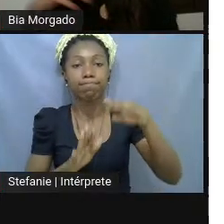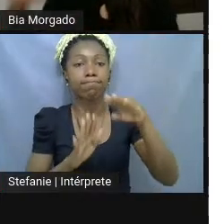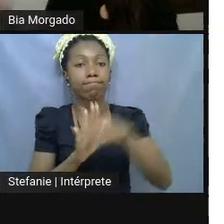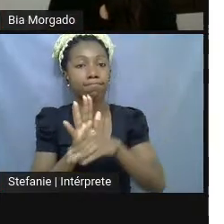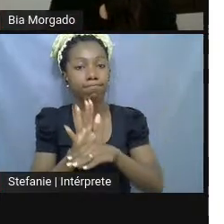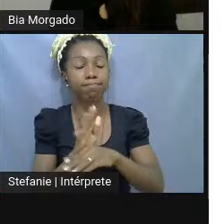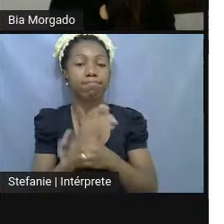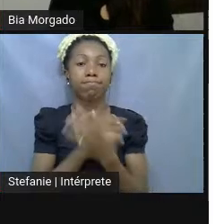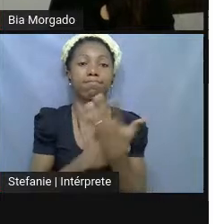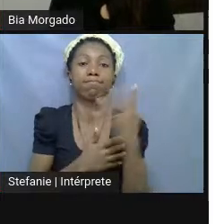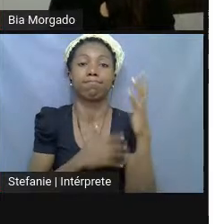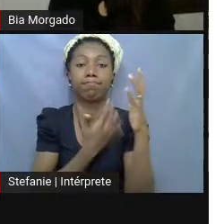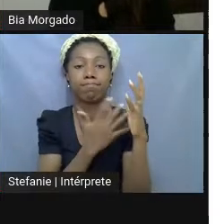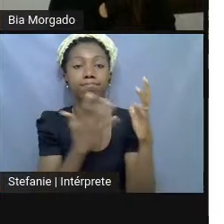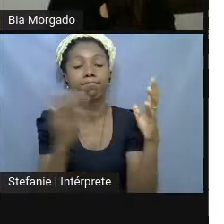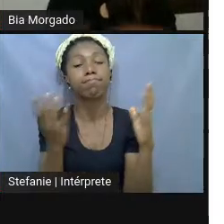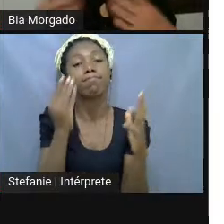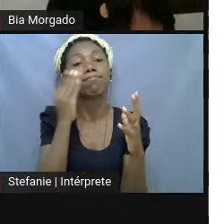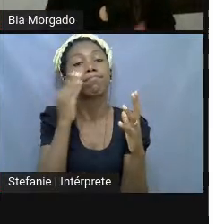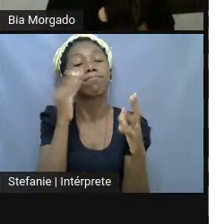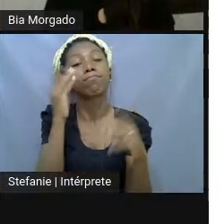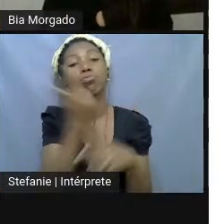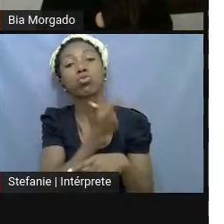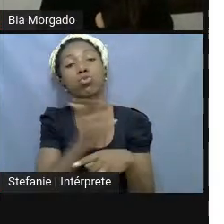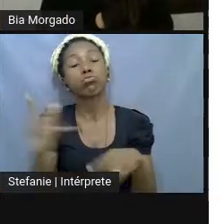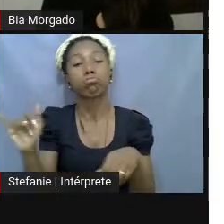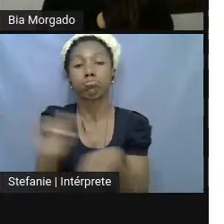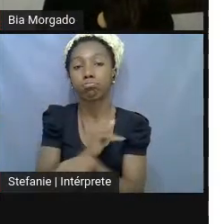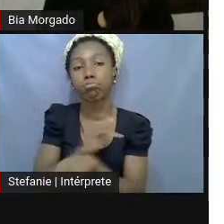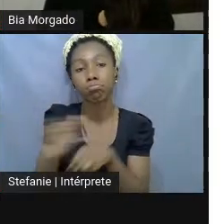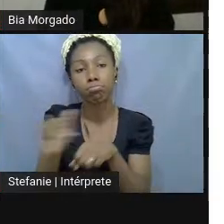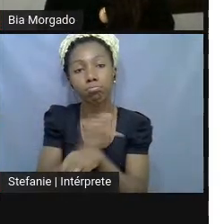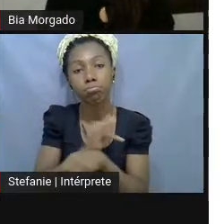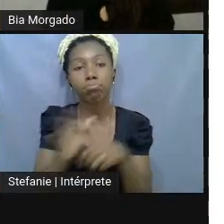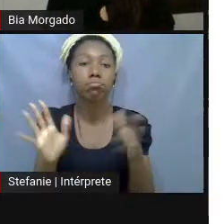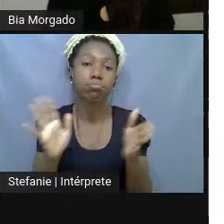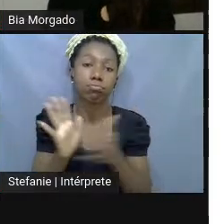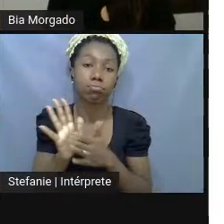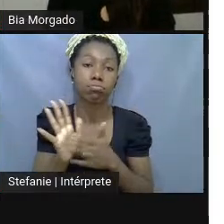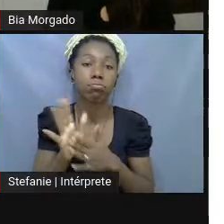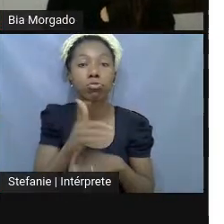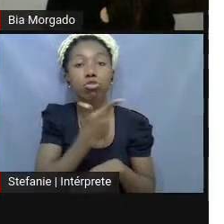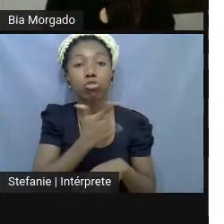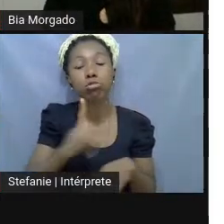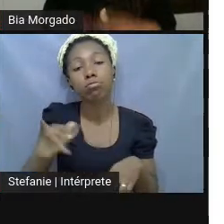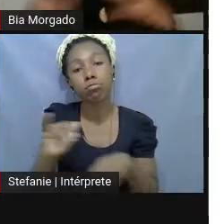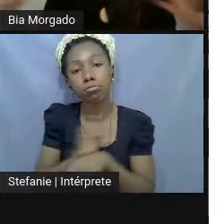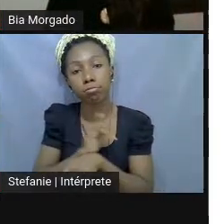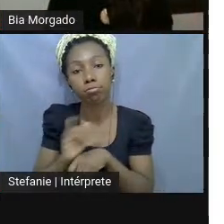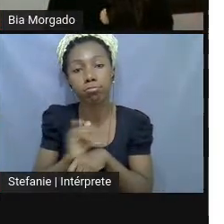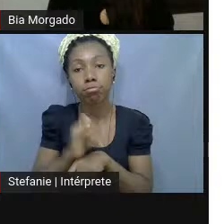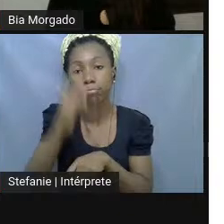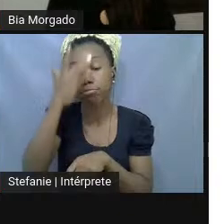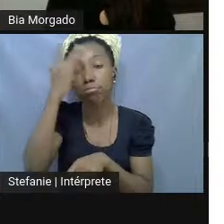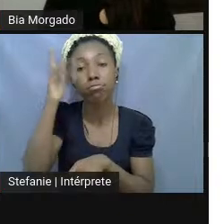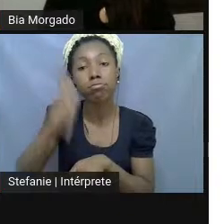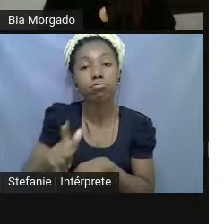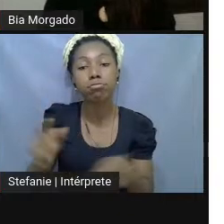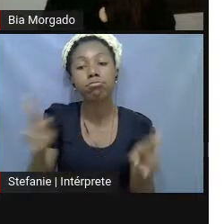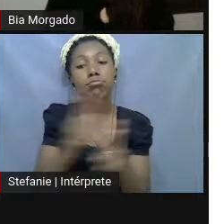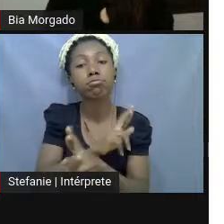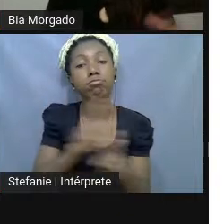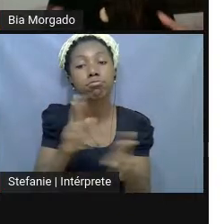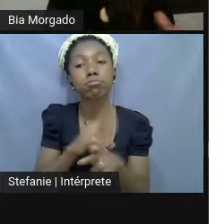buscando outras formas, propondo outras formas para o sujeito se relacionar com o ambiente, com a vida,